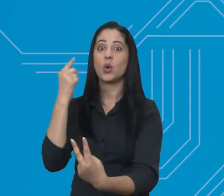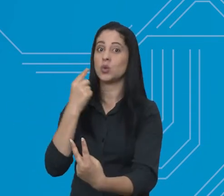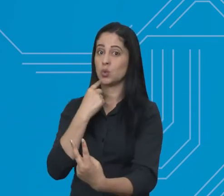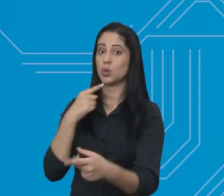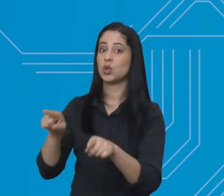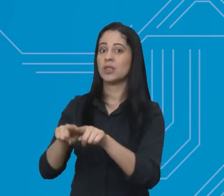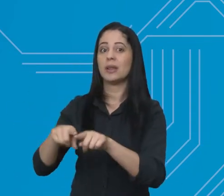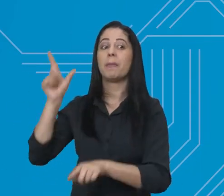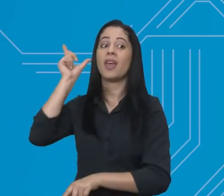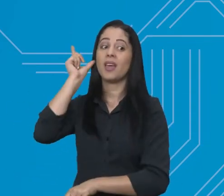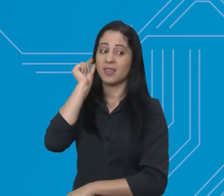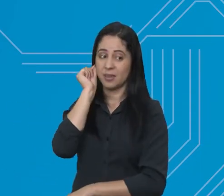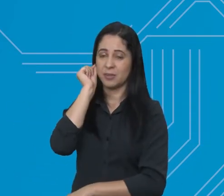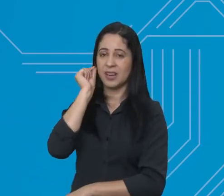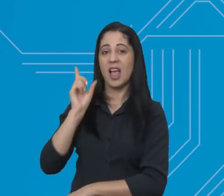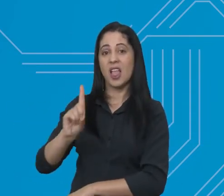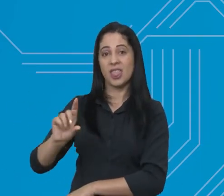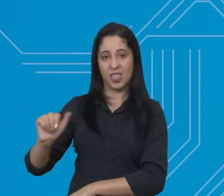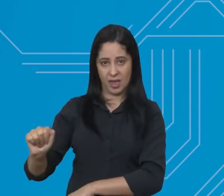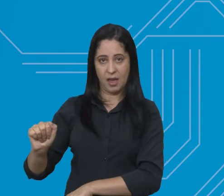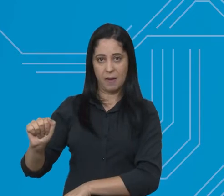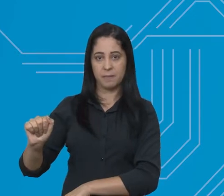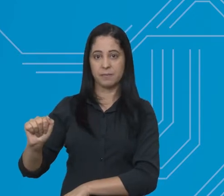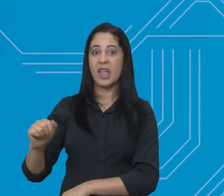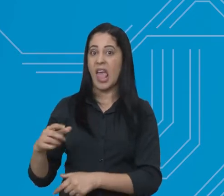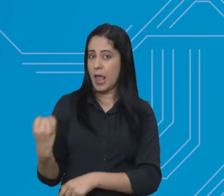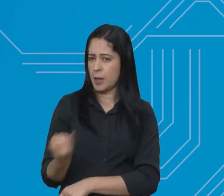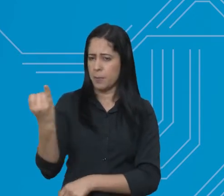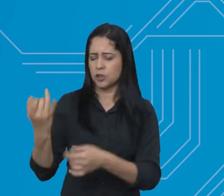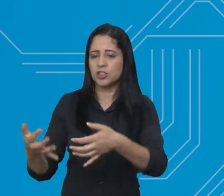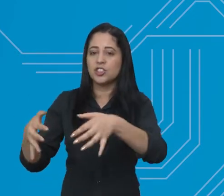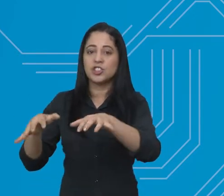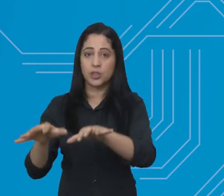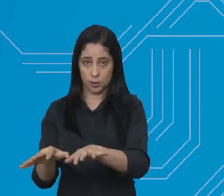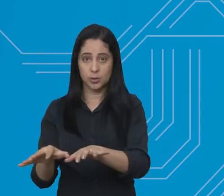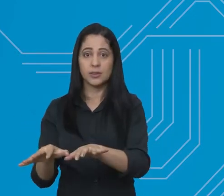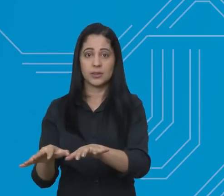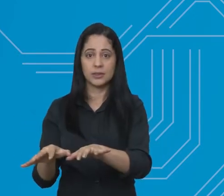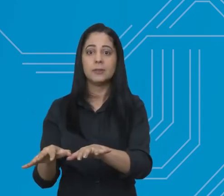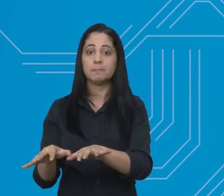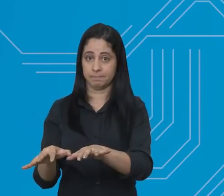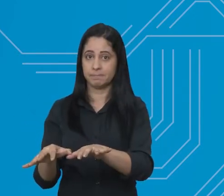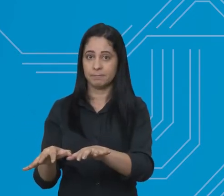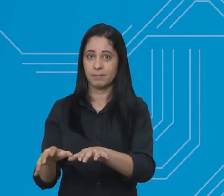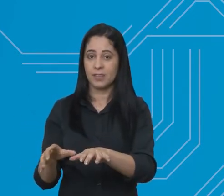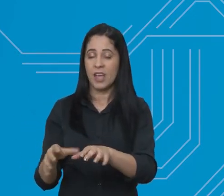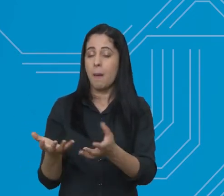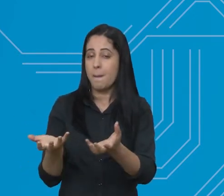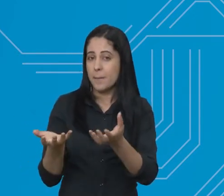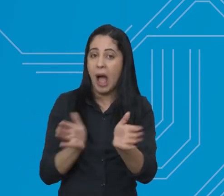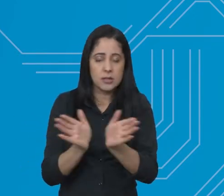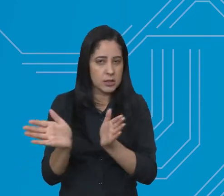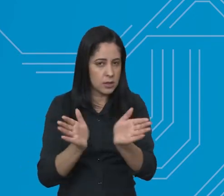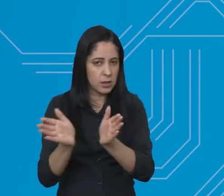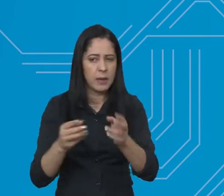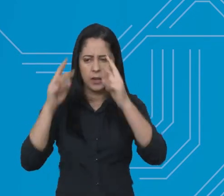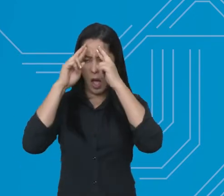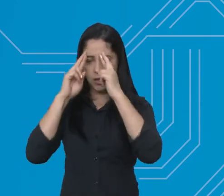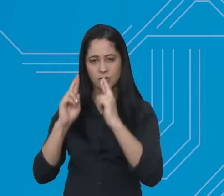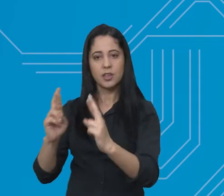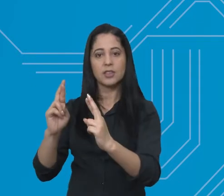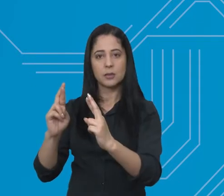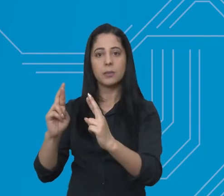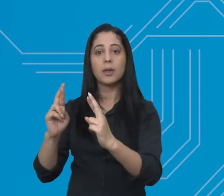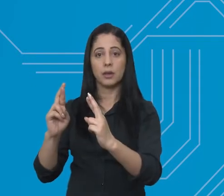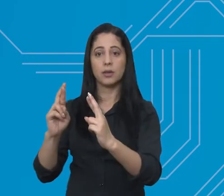auditivos. Essa é uma pauta muito importante e focada na inclusão e é justamente a busca por mais acessibilidade e